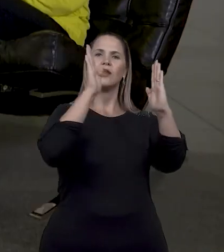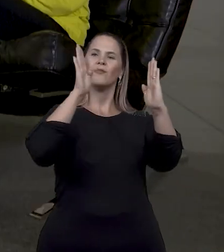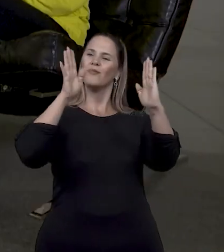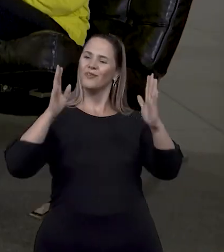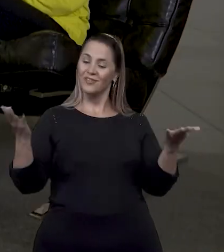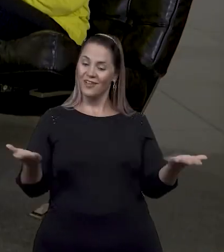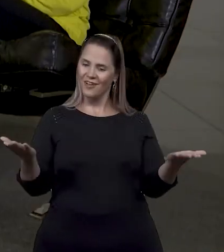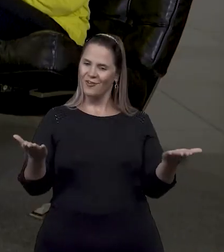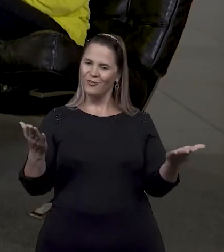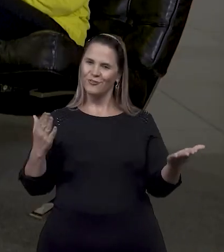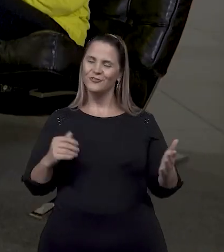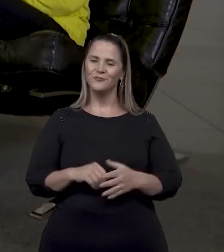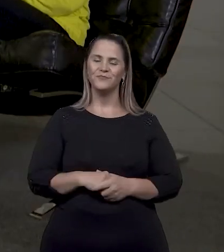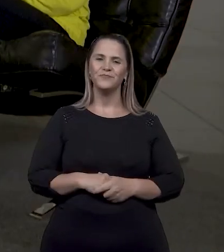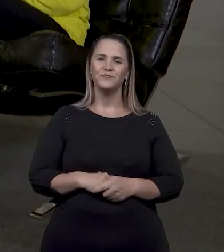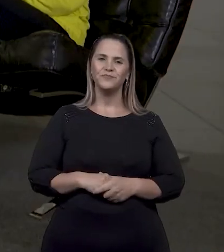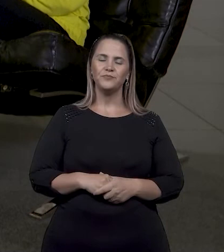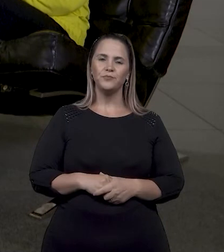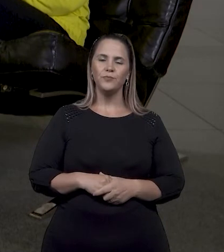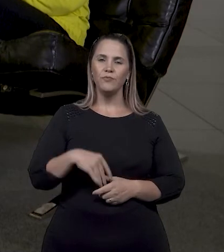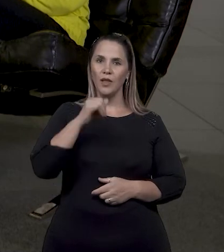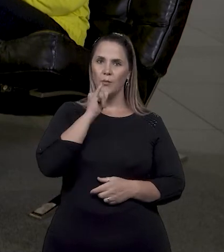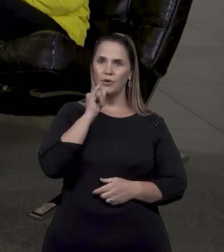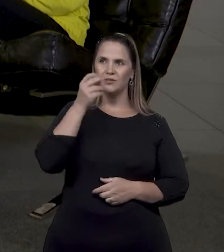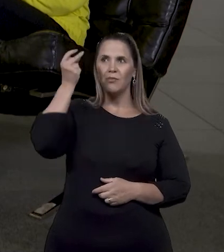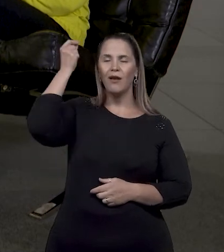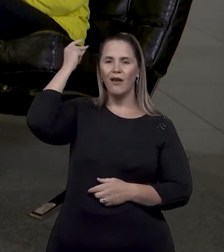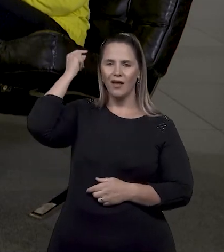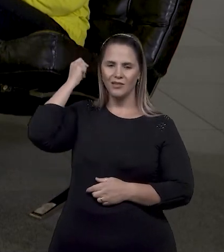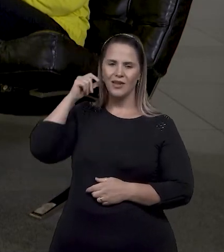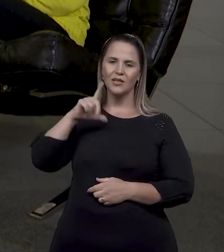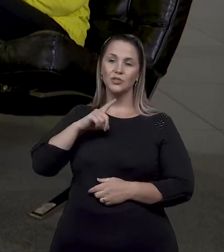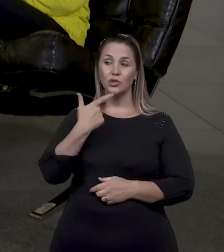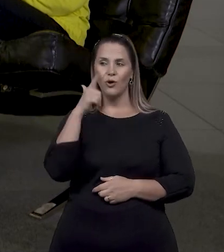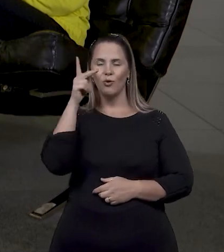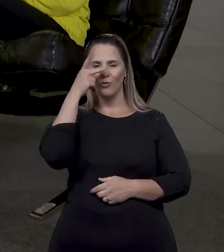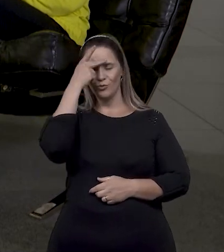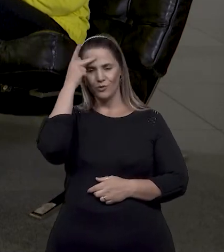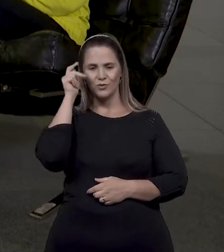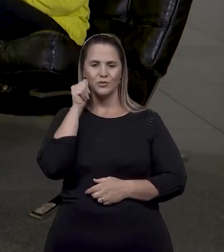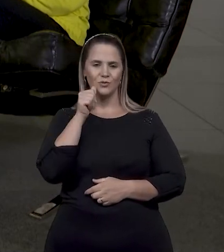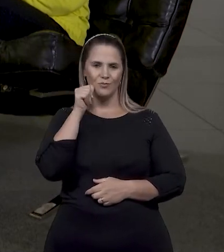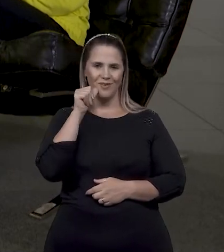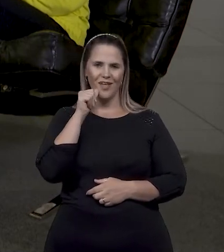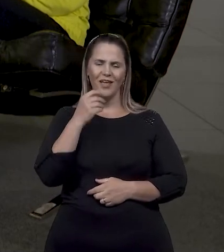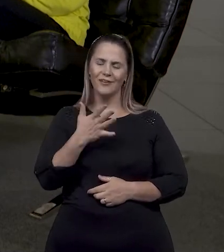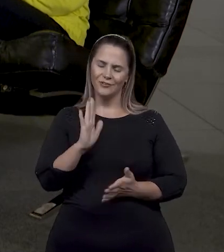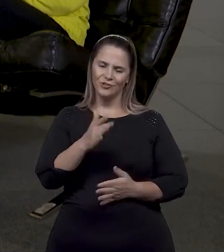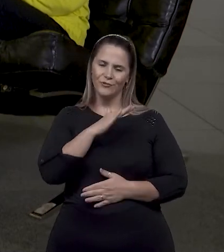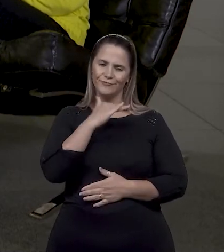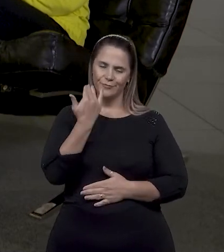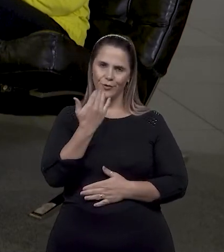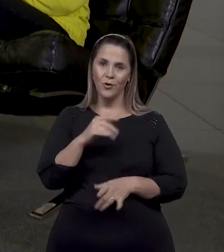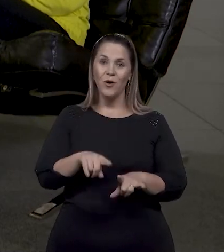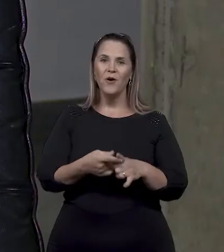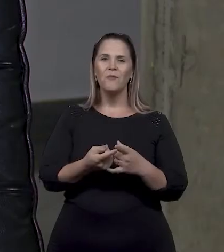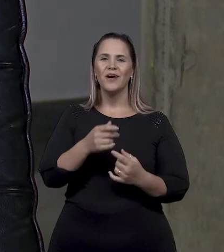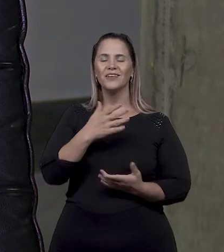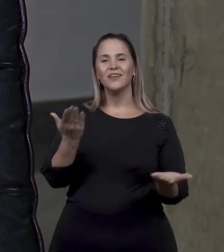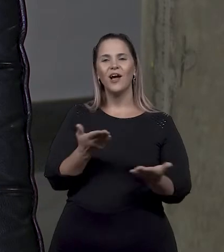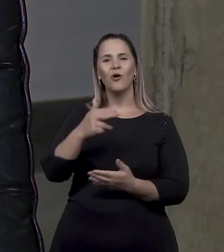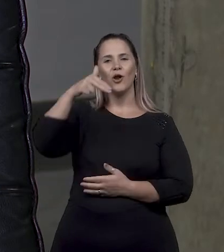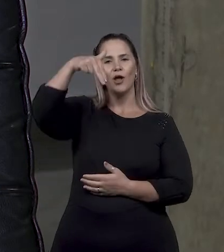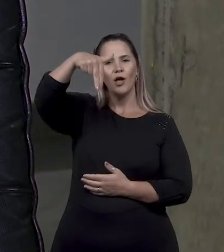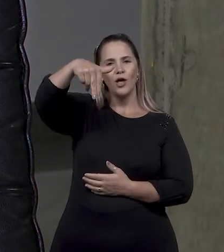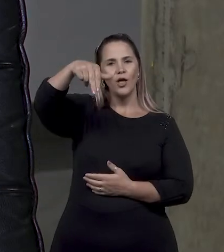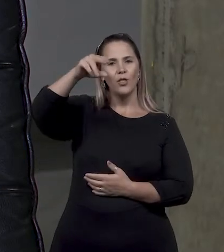biblioteca estar até hoje, porque a outra Neuma já faleceu. Então, Noemi está lá firme para